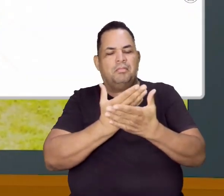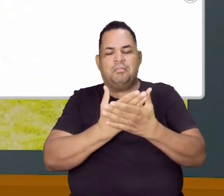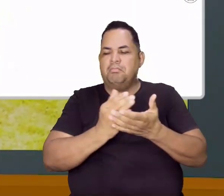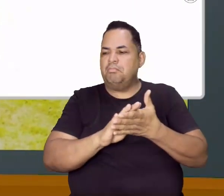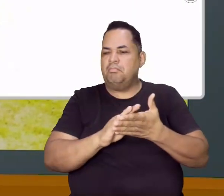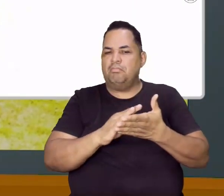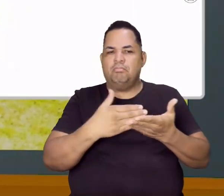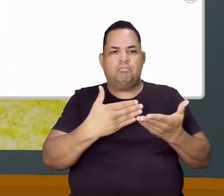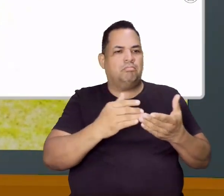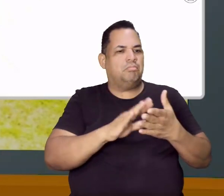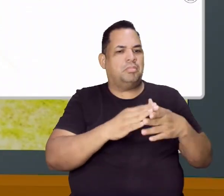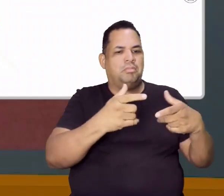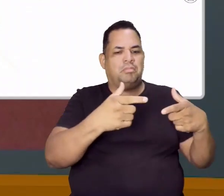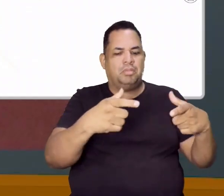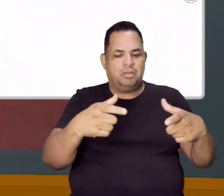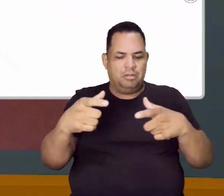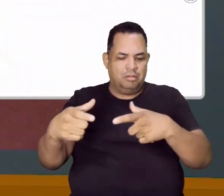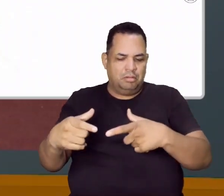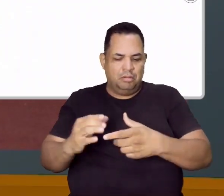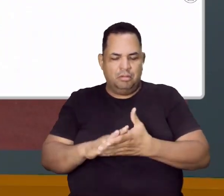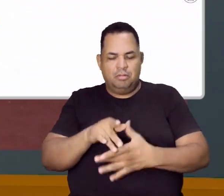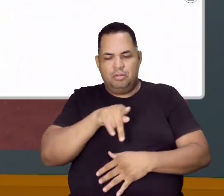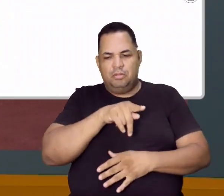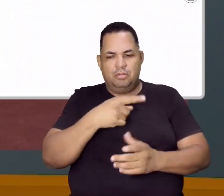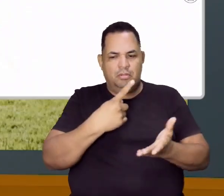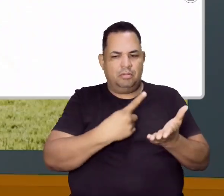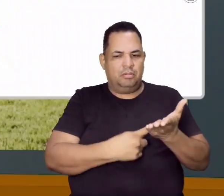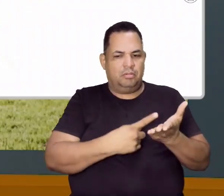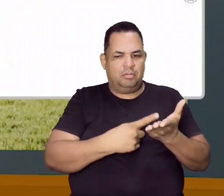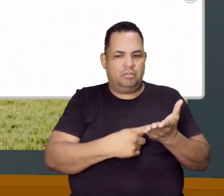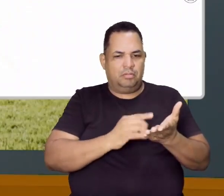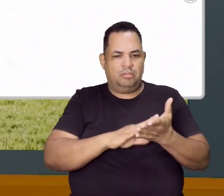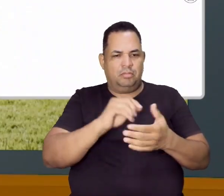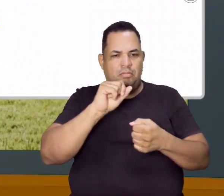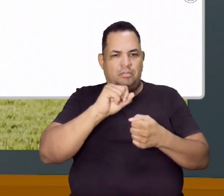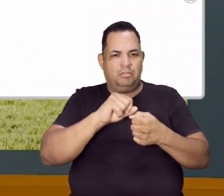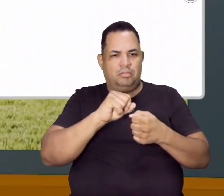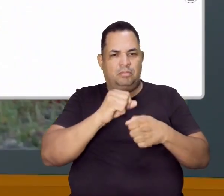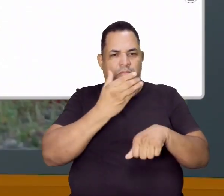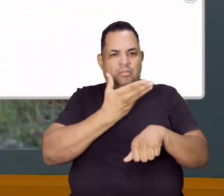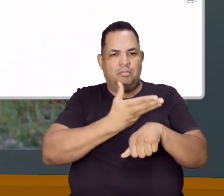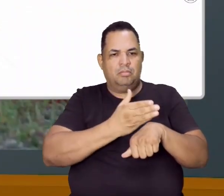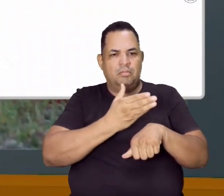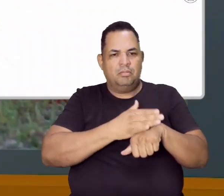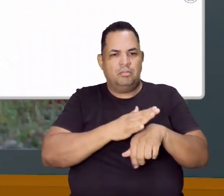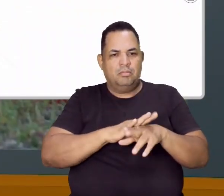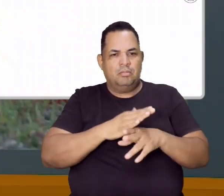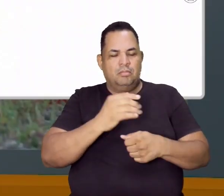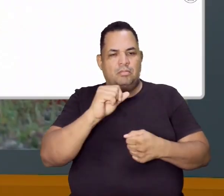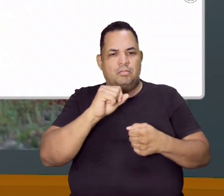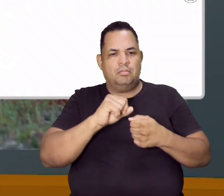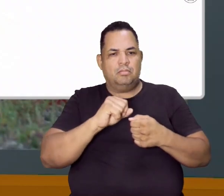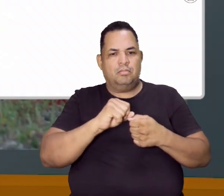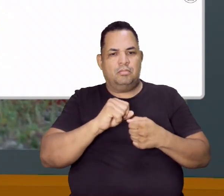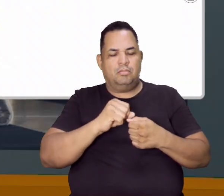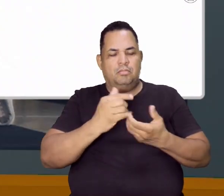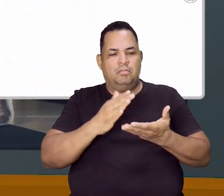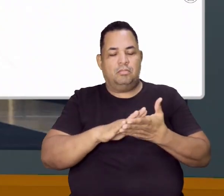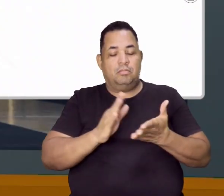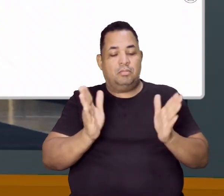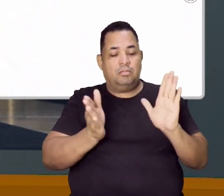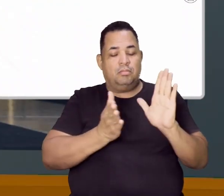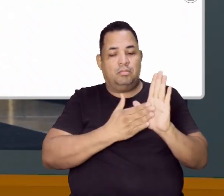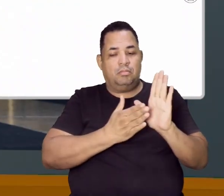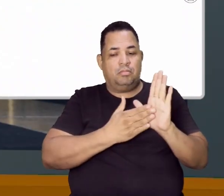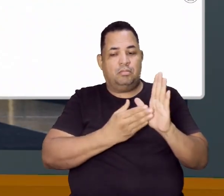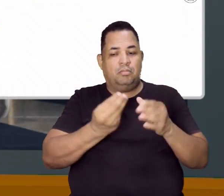momento aí que o professor vai combinar com vocês, e aí vocês vão fazer essa prática, né? Vocês vão fazer essa atividade proposta